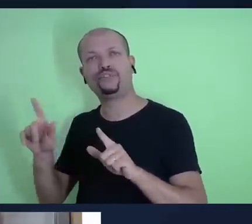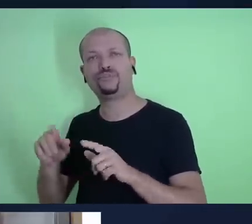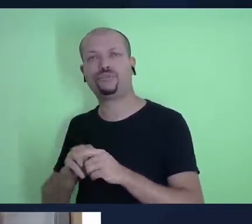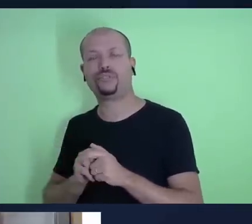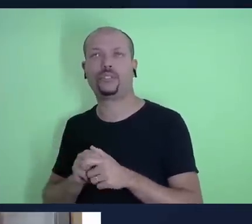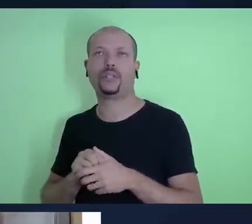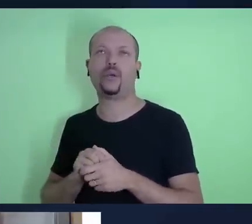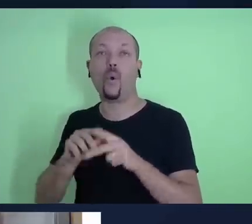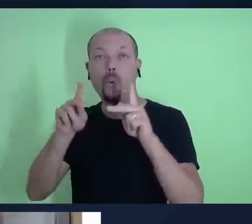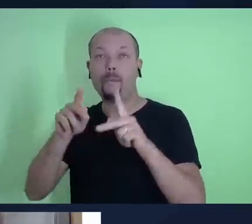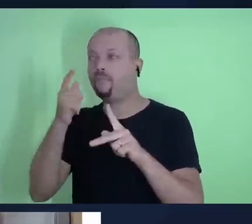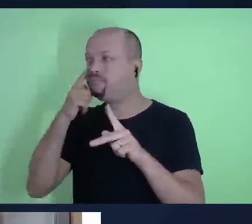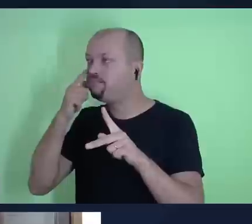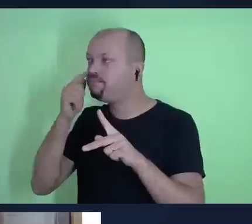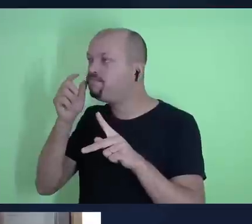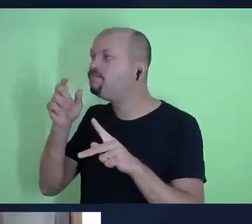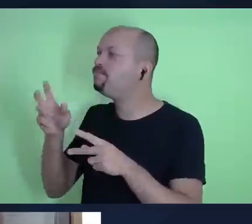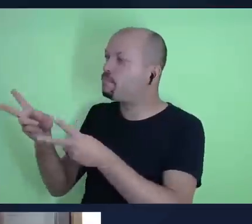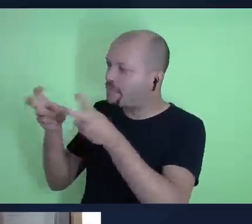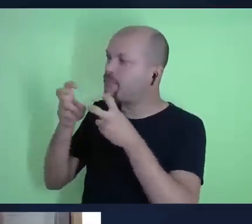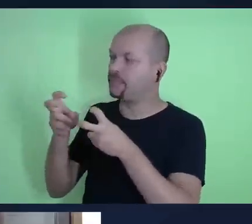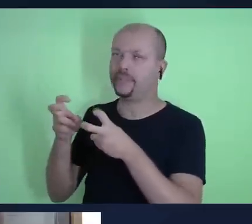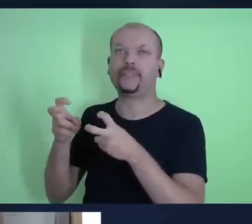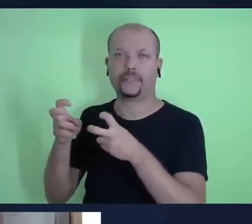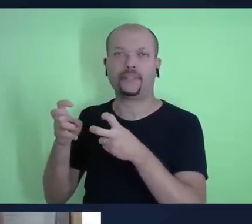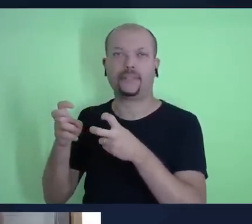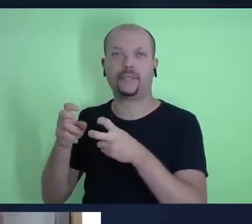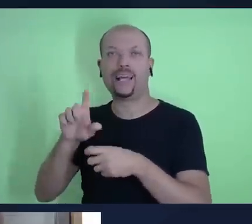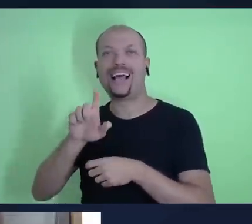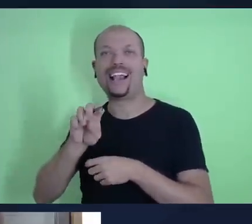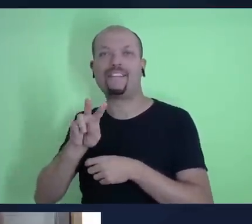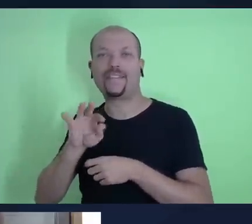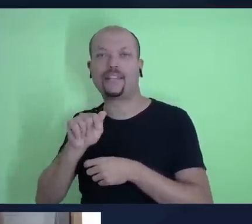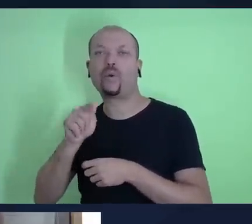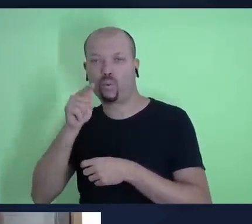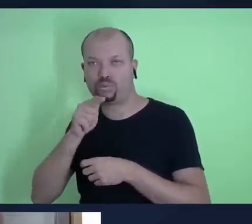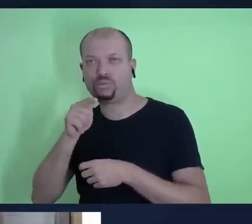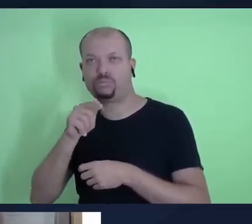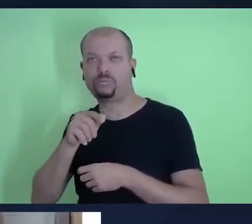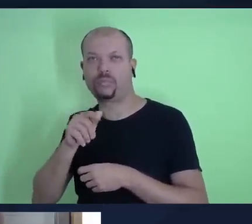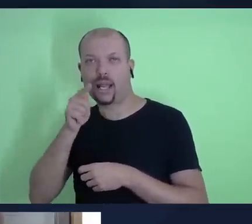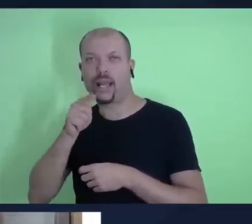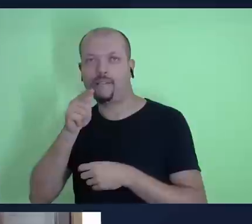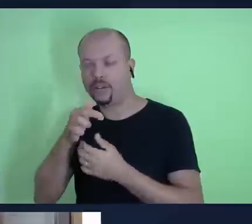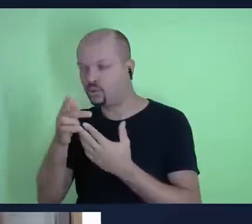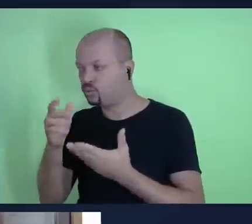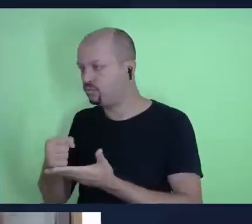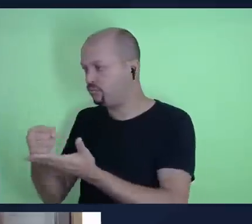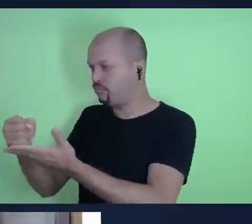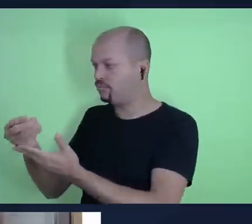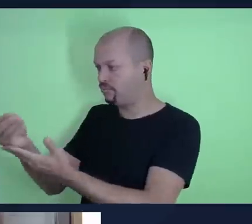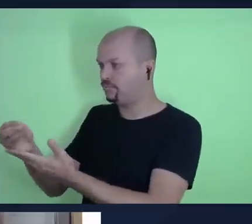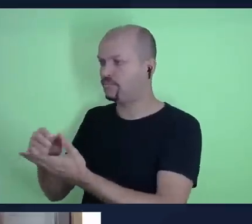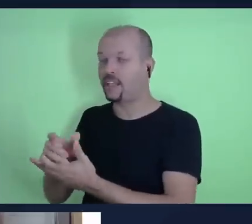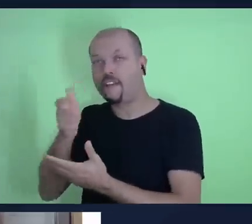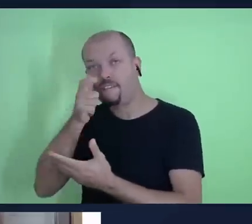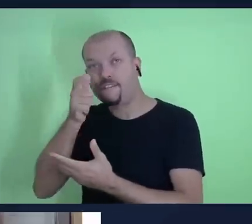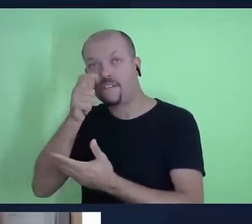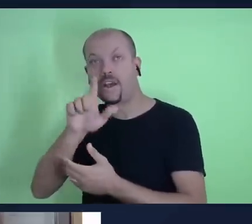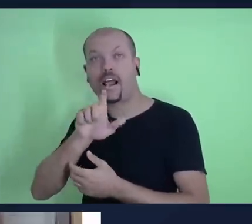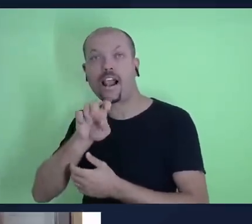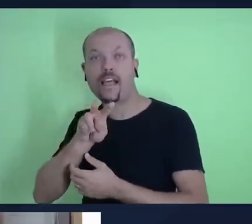para o povo, o povo conseguia ver que os levitas recebiam os recursos, viam os recursos sendo entregues e viam os levitas recebendo,